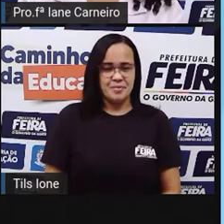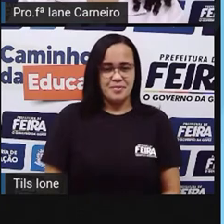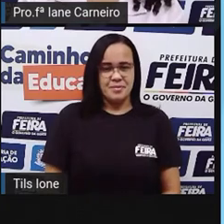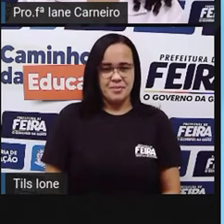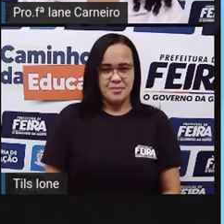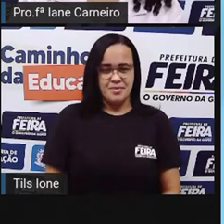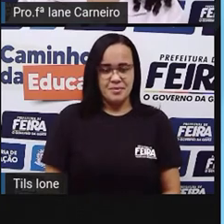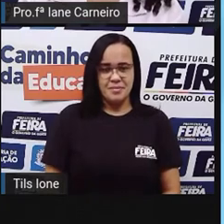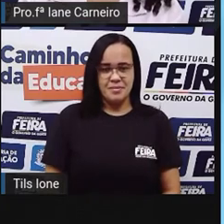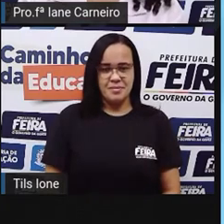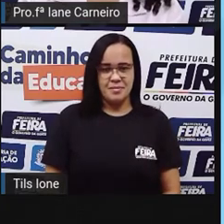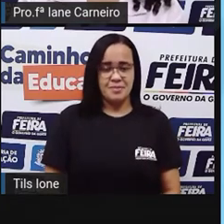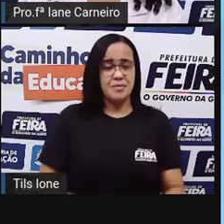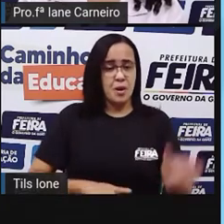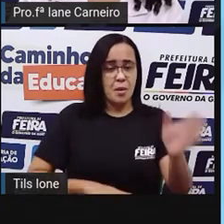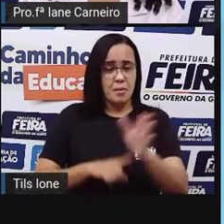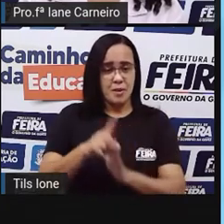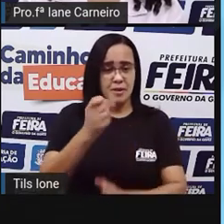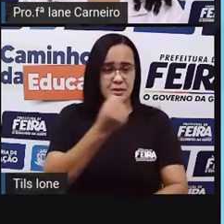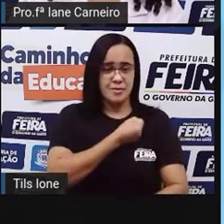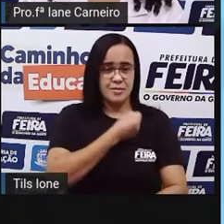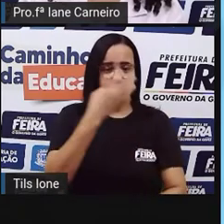Próxima pergunta. Pergunta 4.